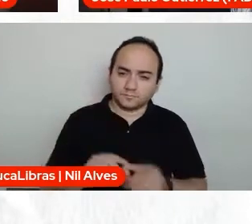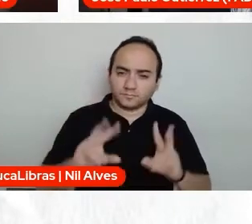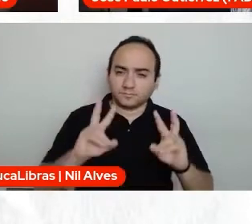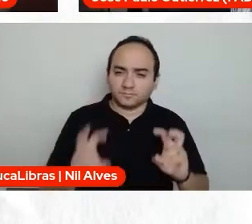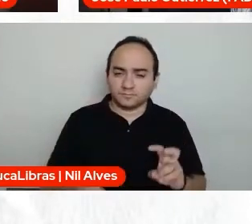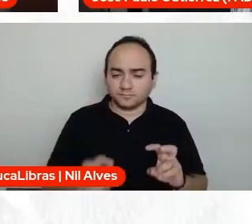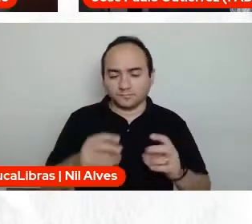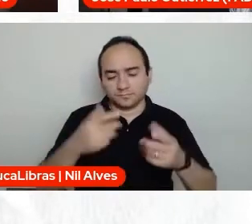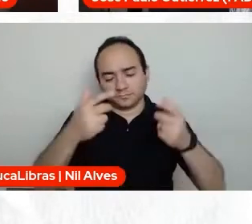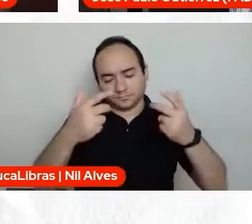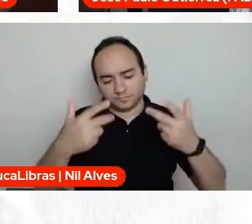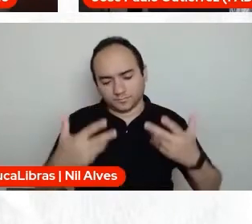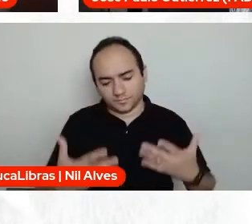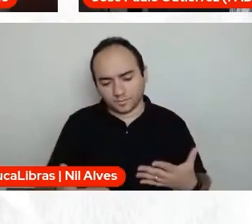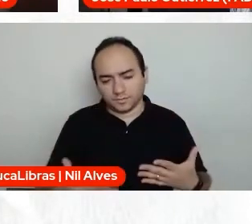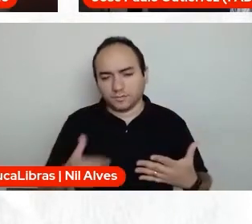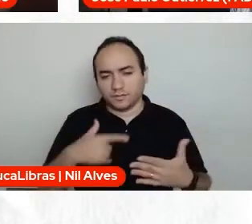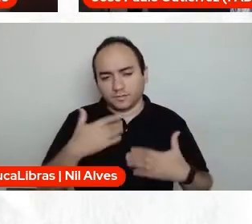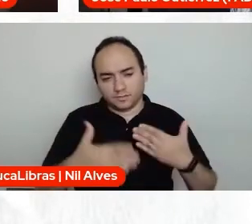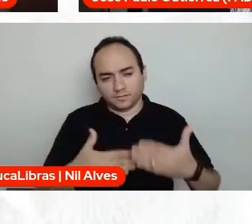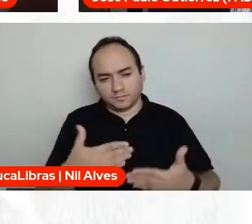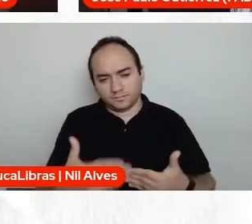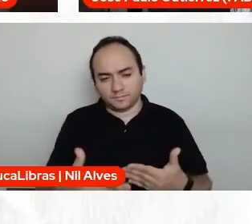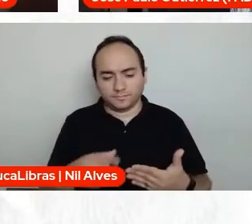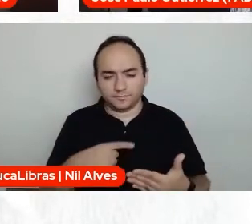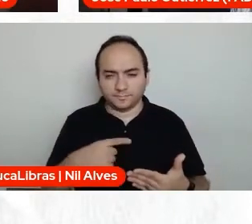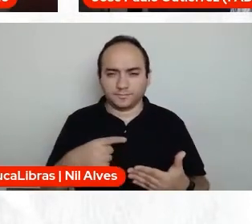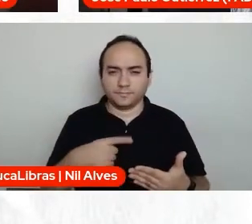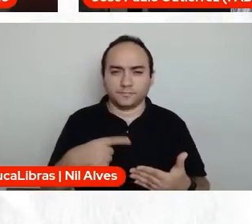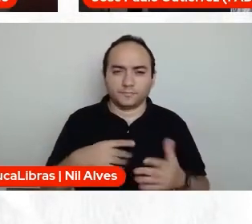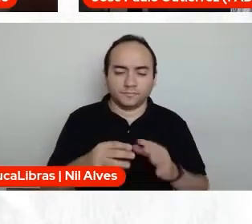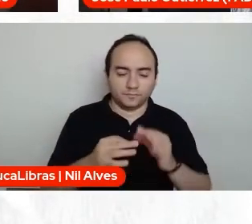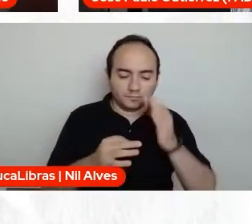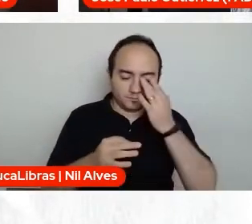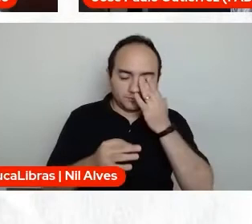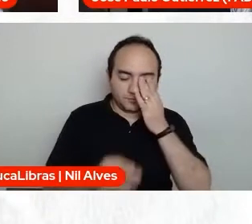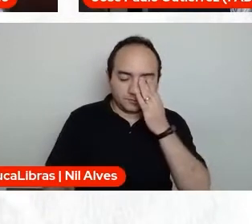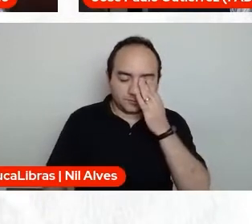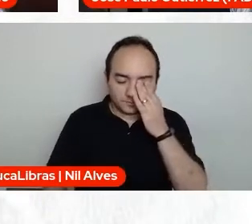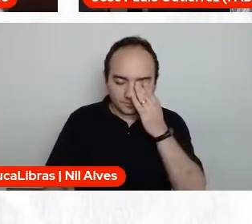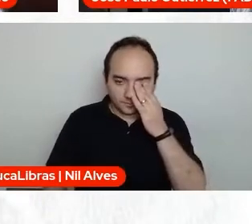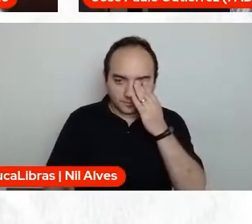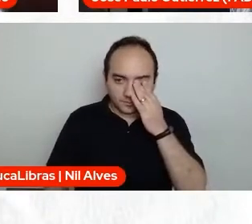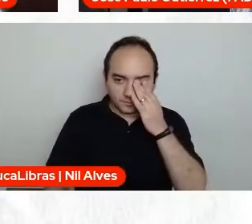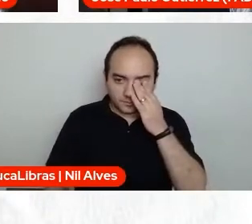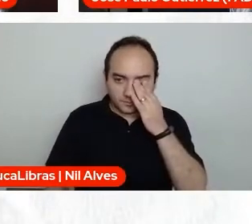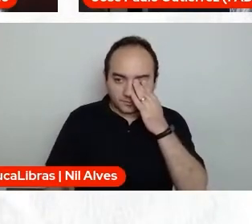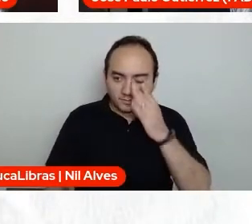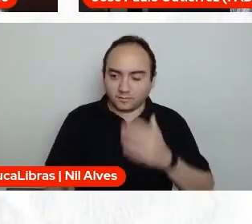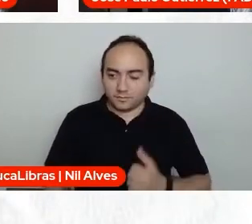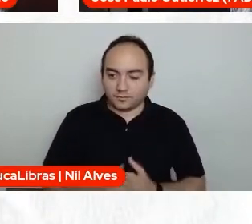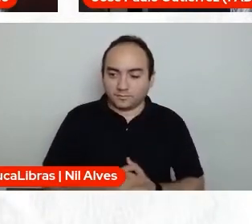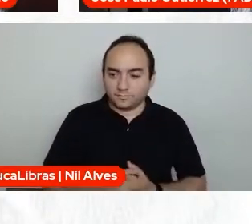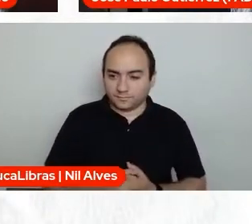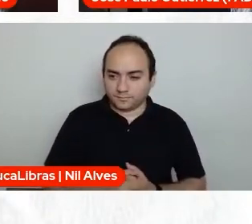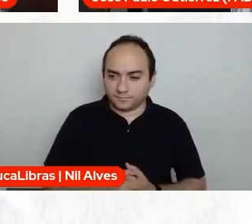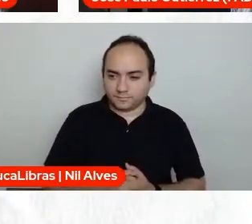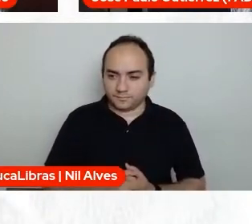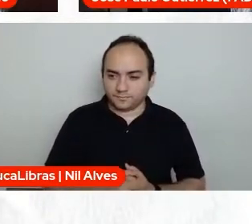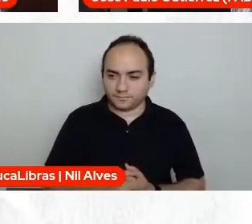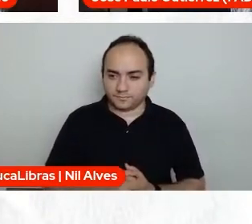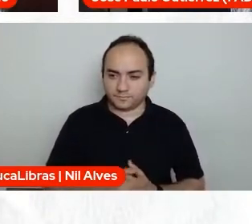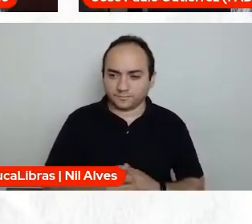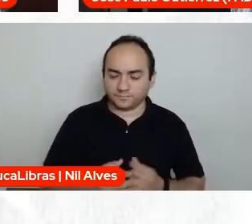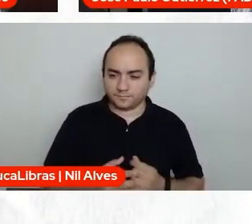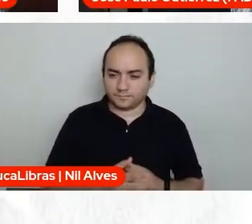conteúdos, do conteúdo ao longo, né? Das, das questões, né? do